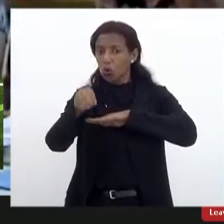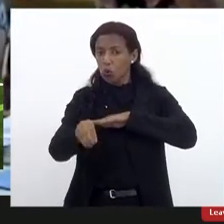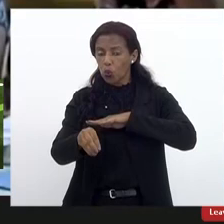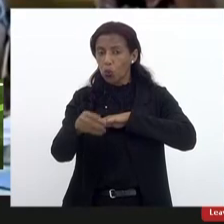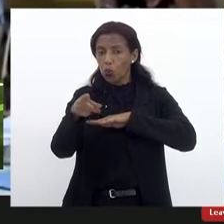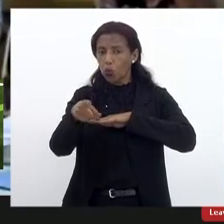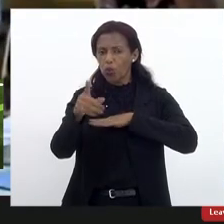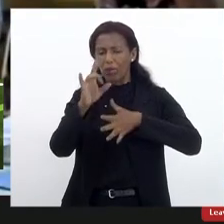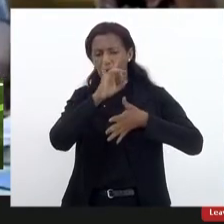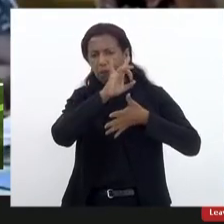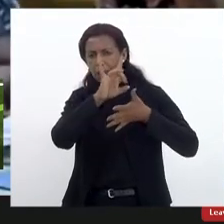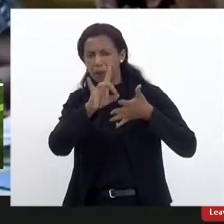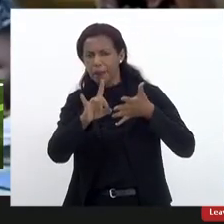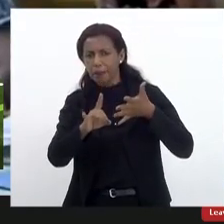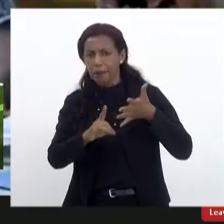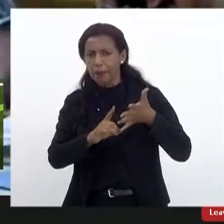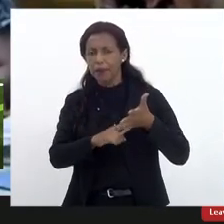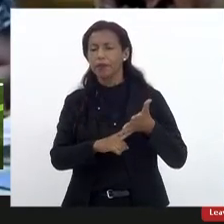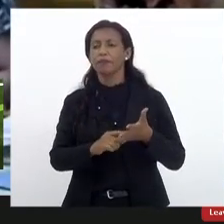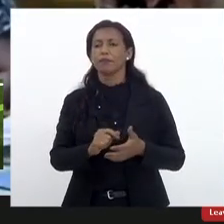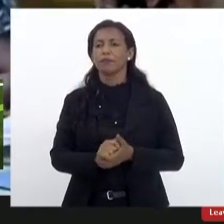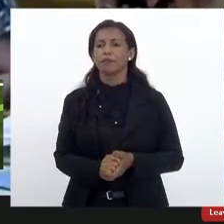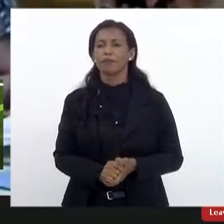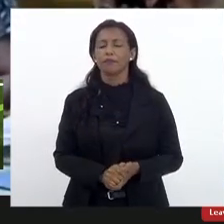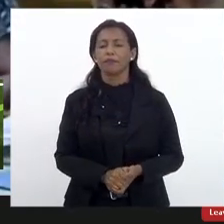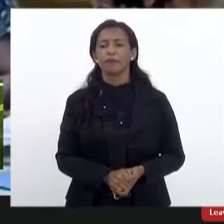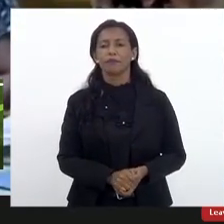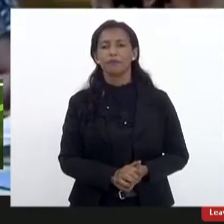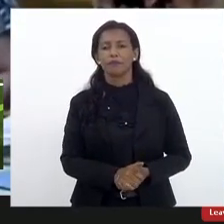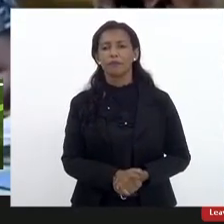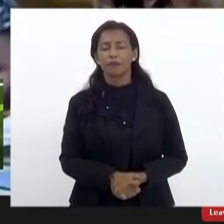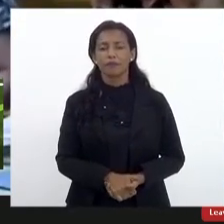colocações, as reivindicações da inspeção,